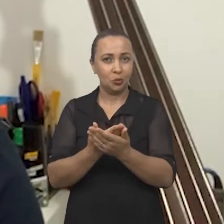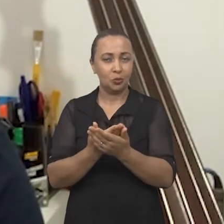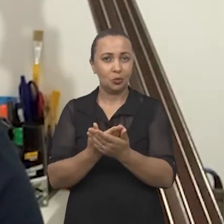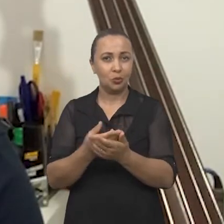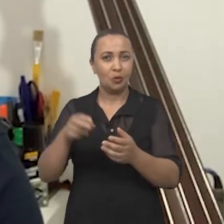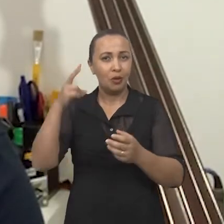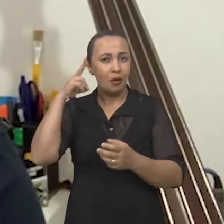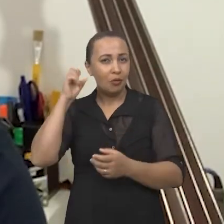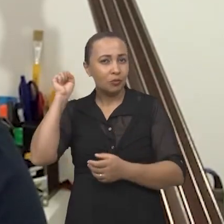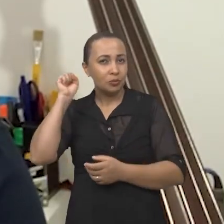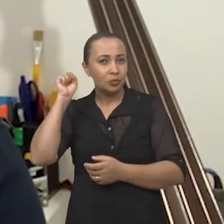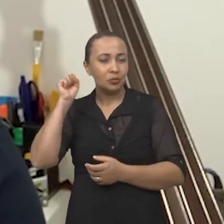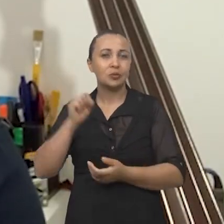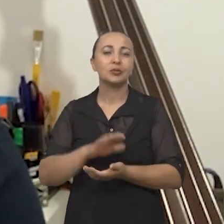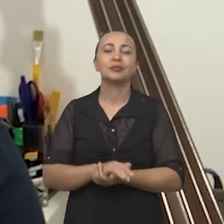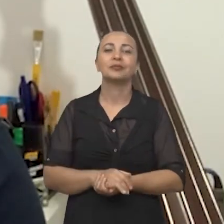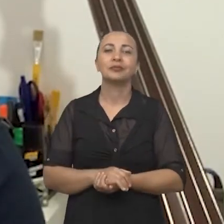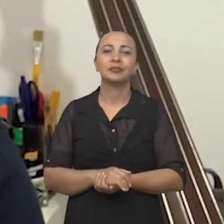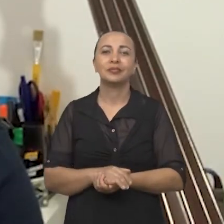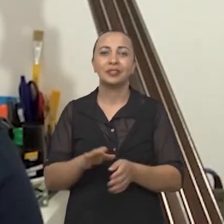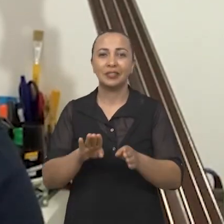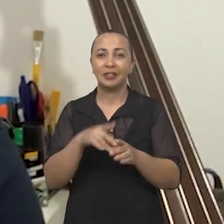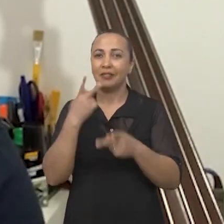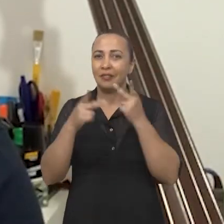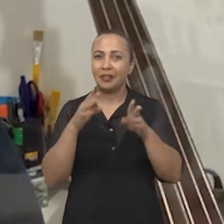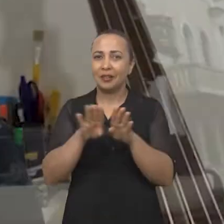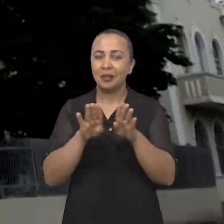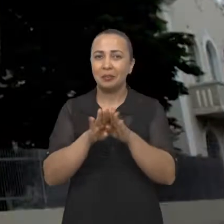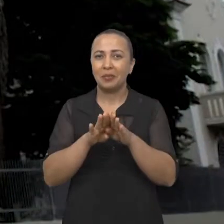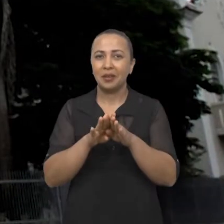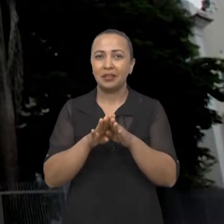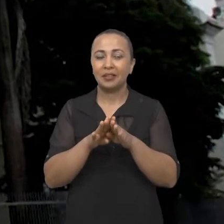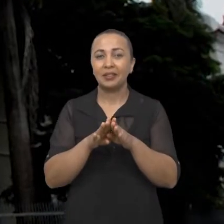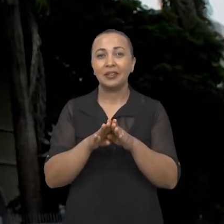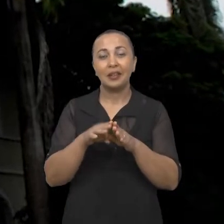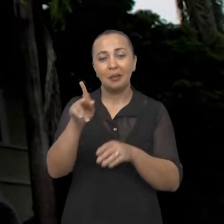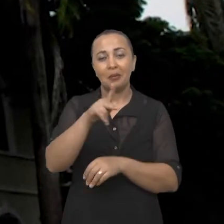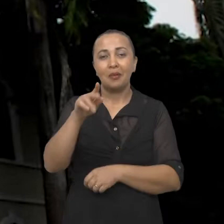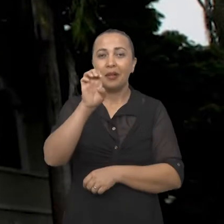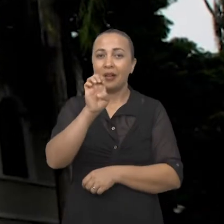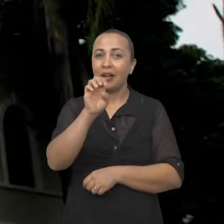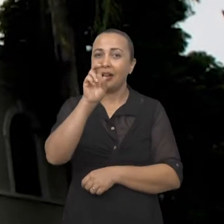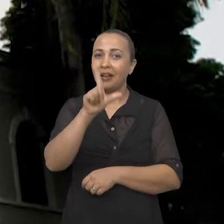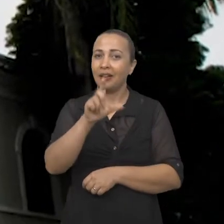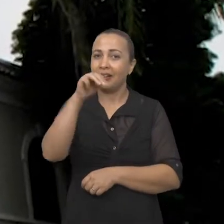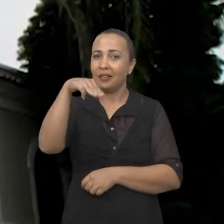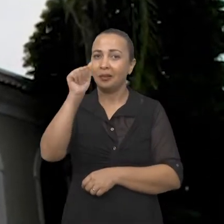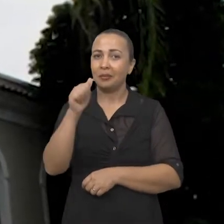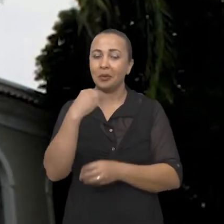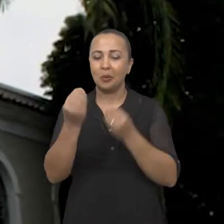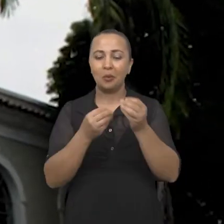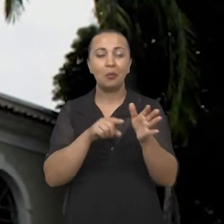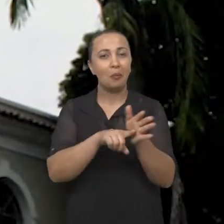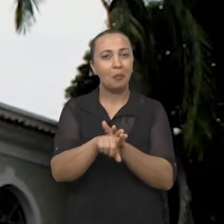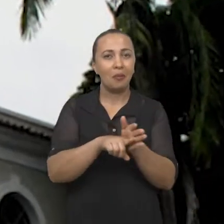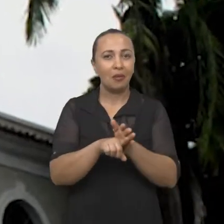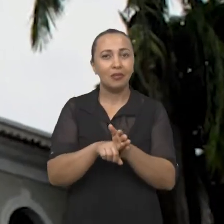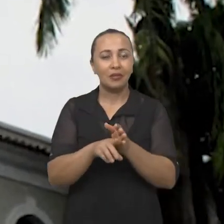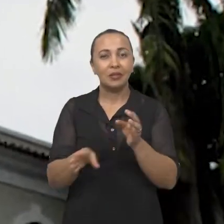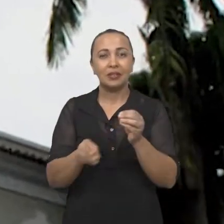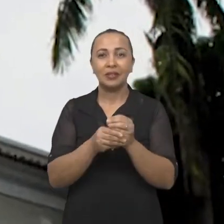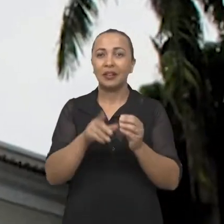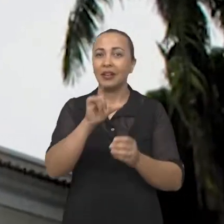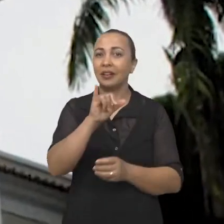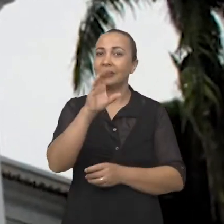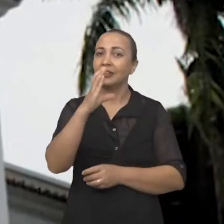sonora, o GEPS, e falar um pouquinho do trabalho da professora Elma com uma pesquisa empreendida no Liceu